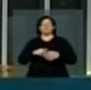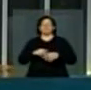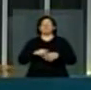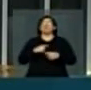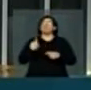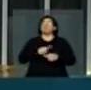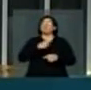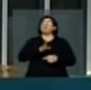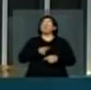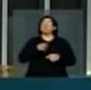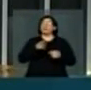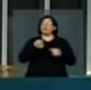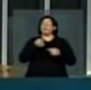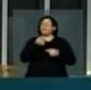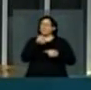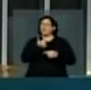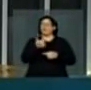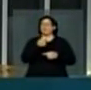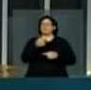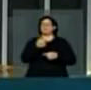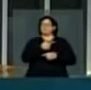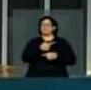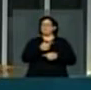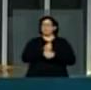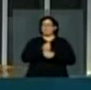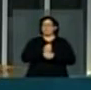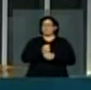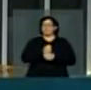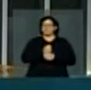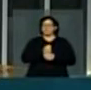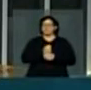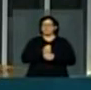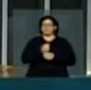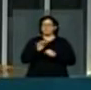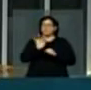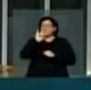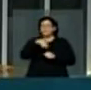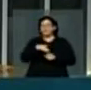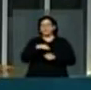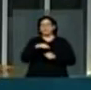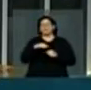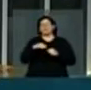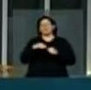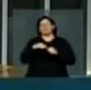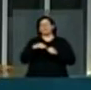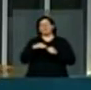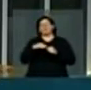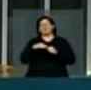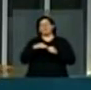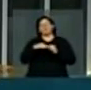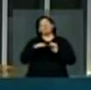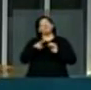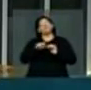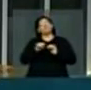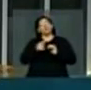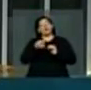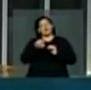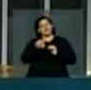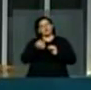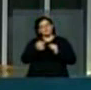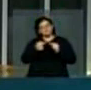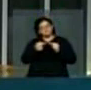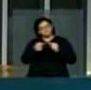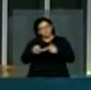chegando no final de 2012 O processo está pronto para ser votado